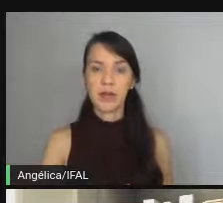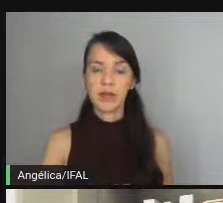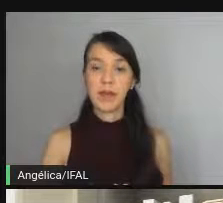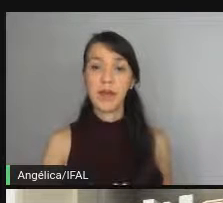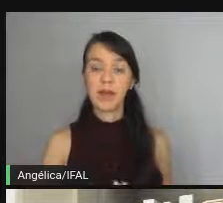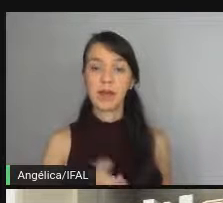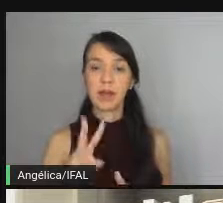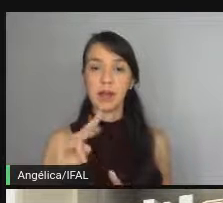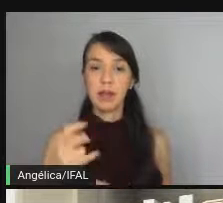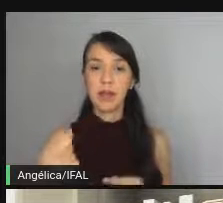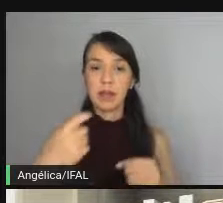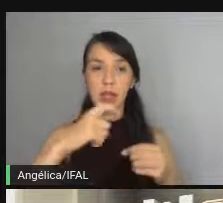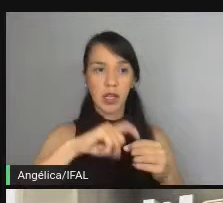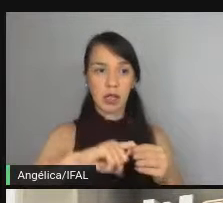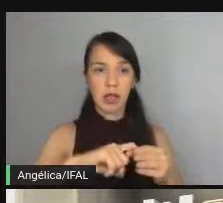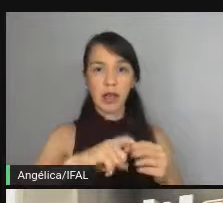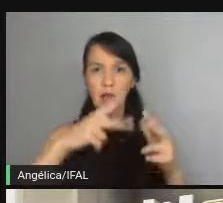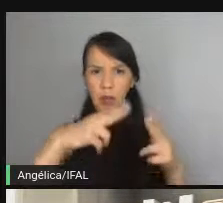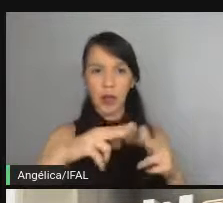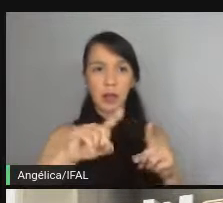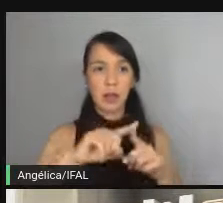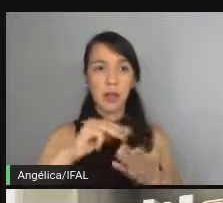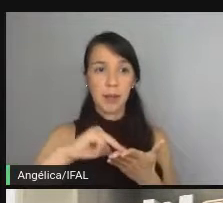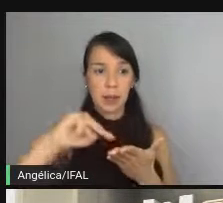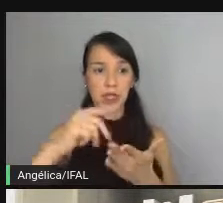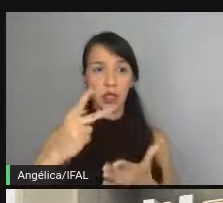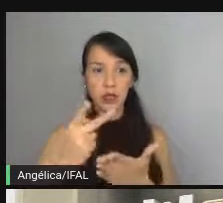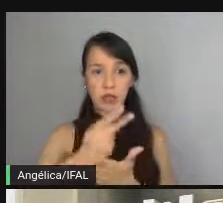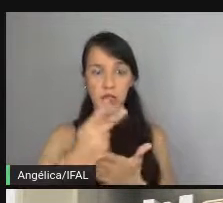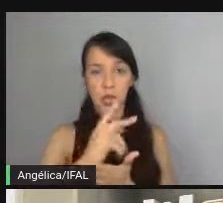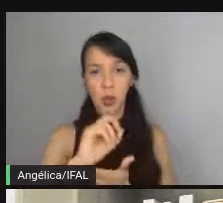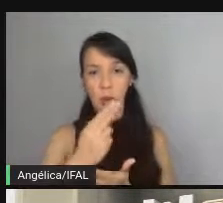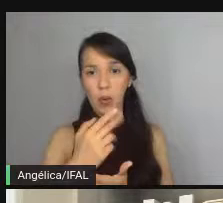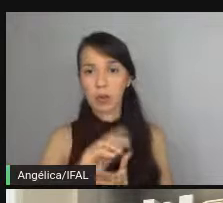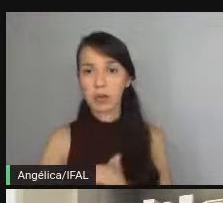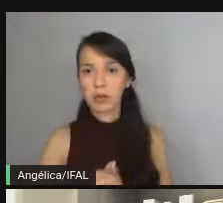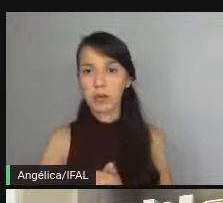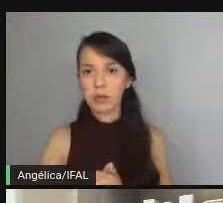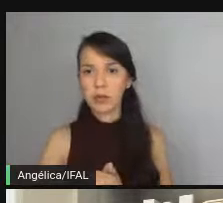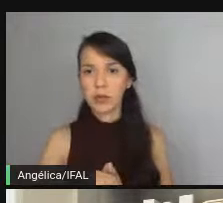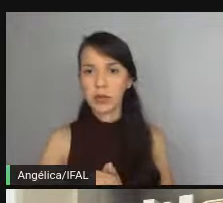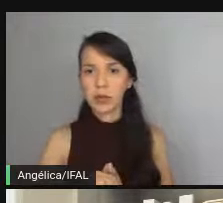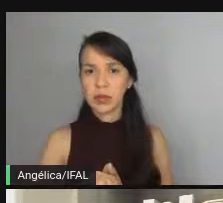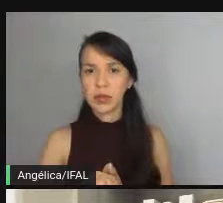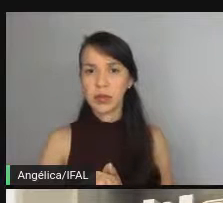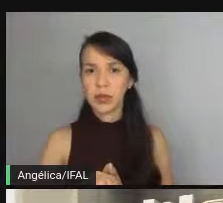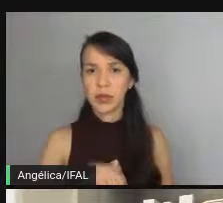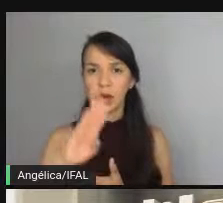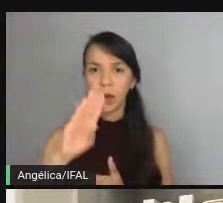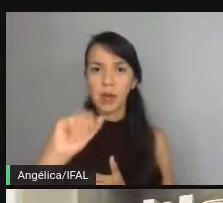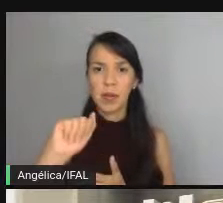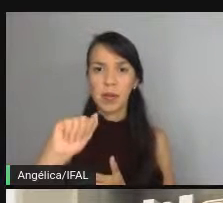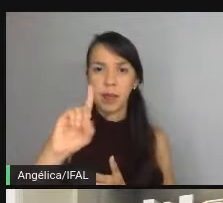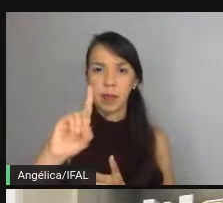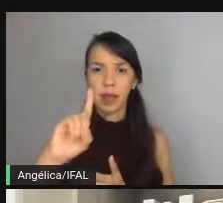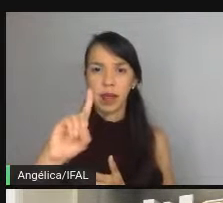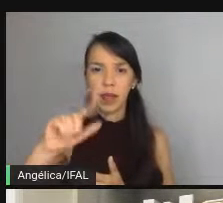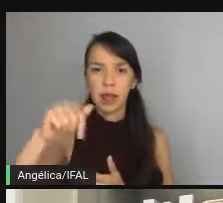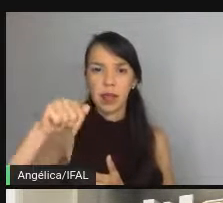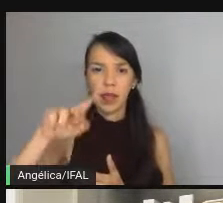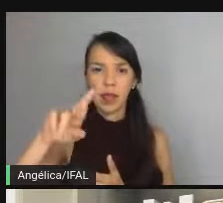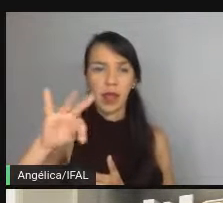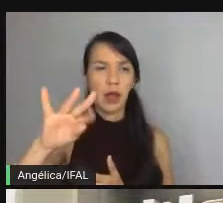retorna a mesma coisa, né? Mensagem de erro ou... Retorna o código ou o de coste. Beleza.